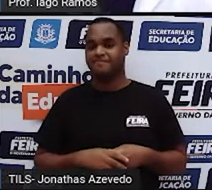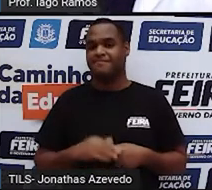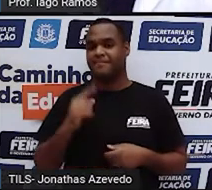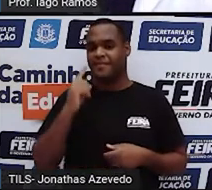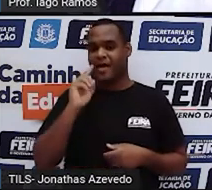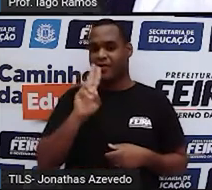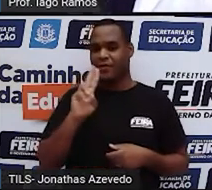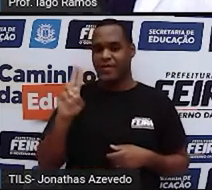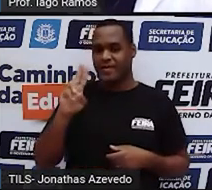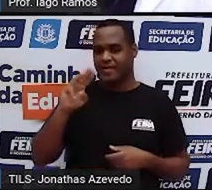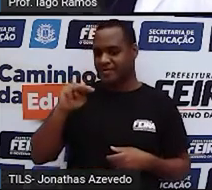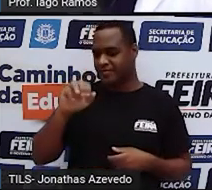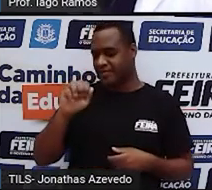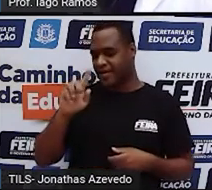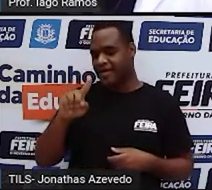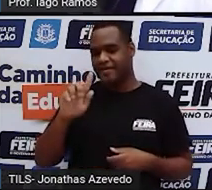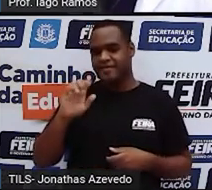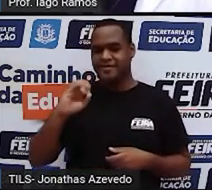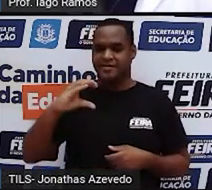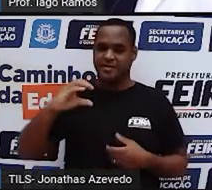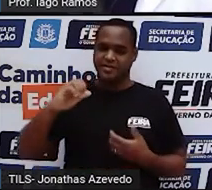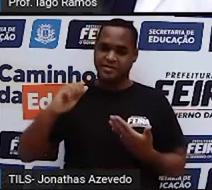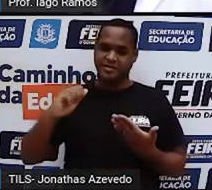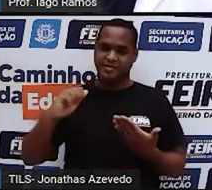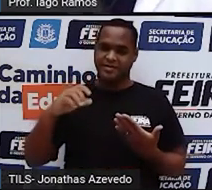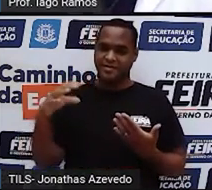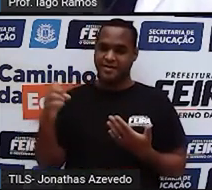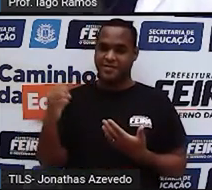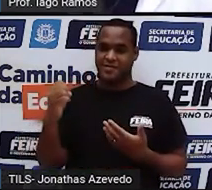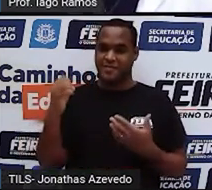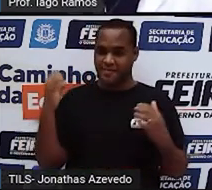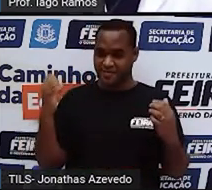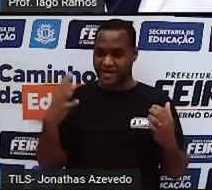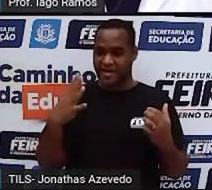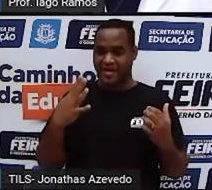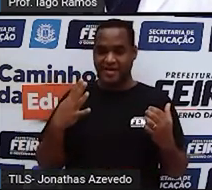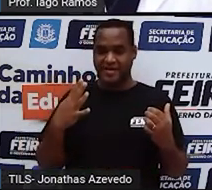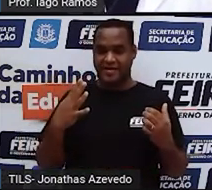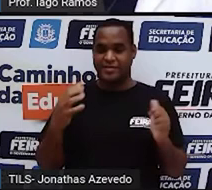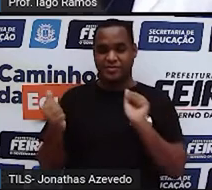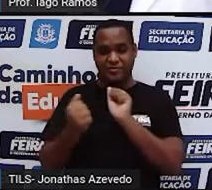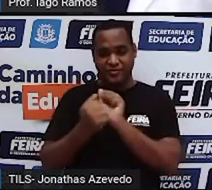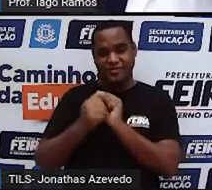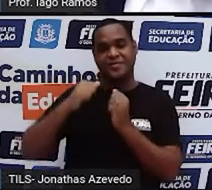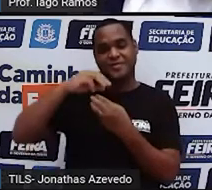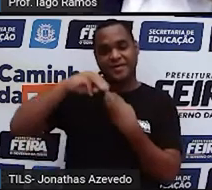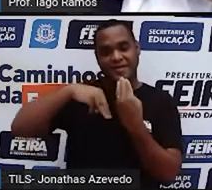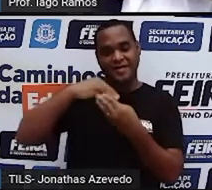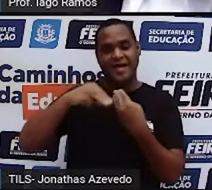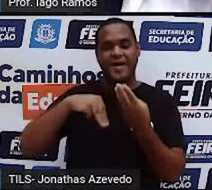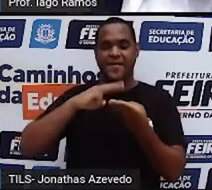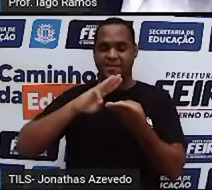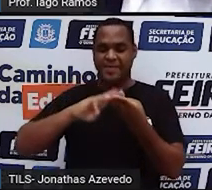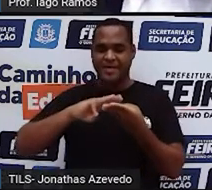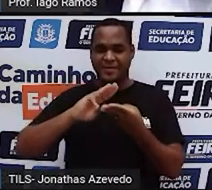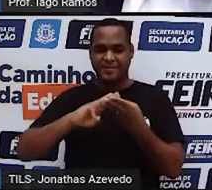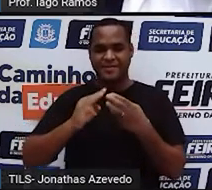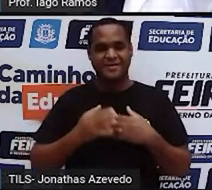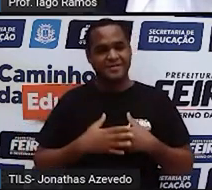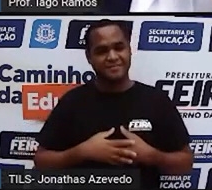você já deve estar entendendo assim, ó, matemágica, deve ser mágica envolvendo matemática.